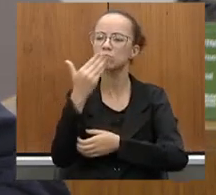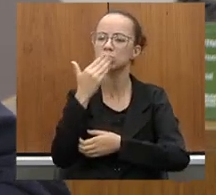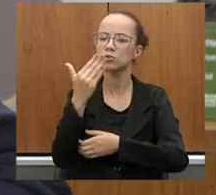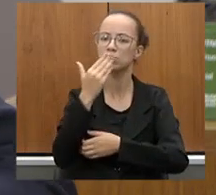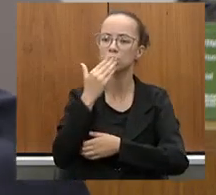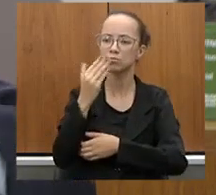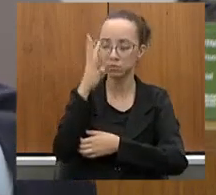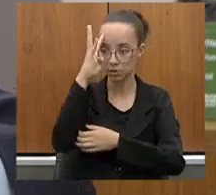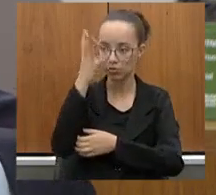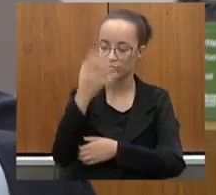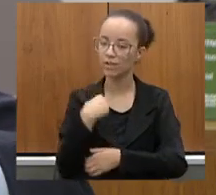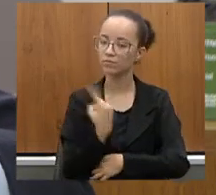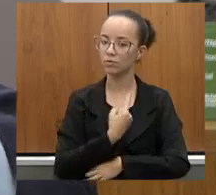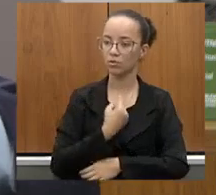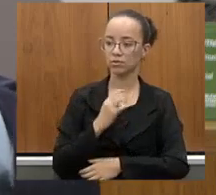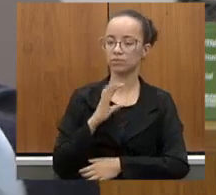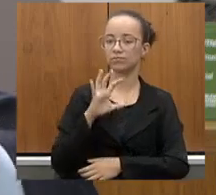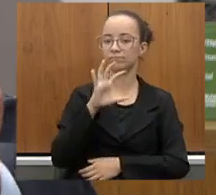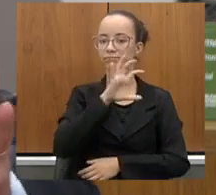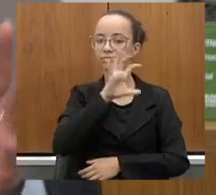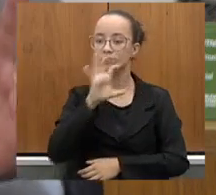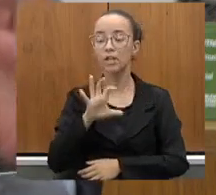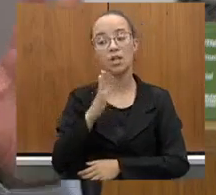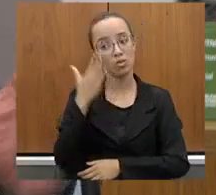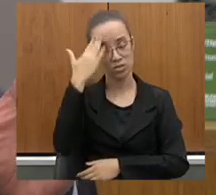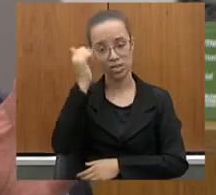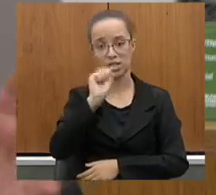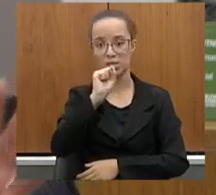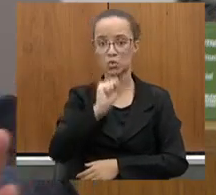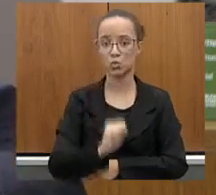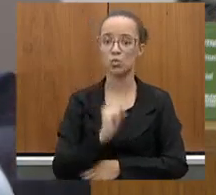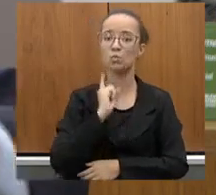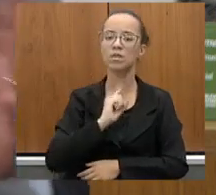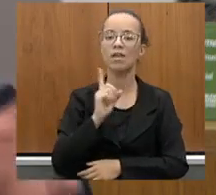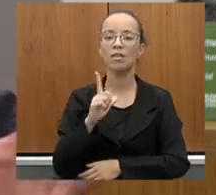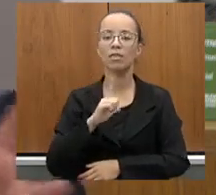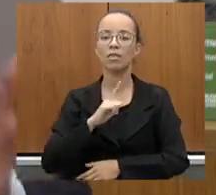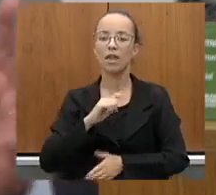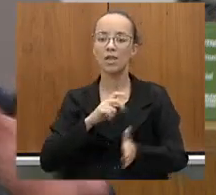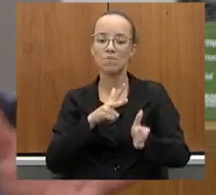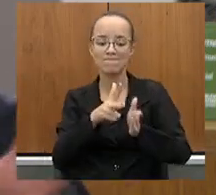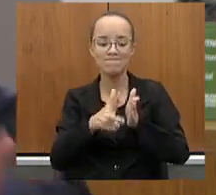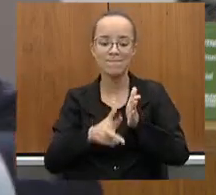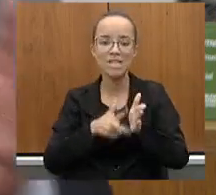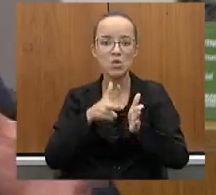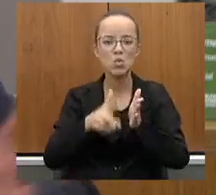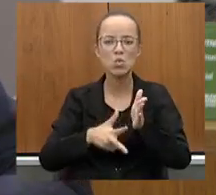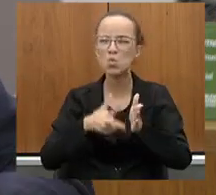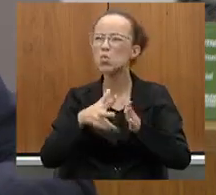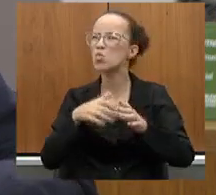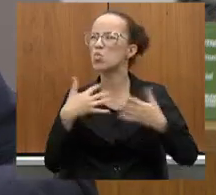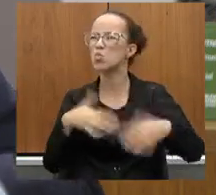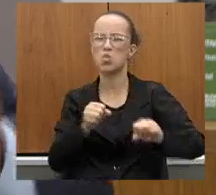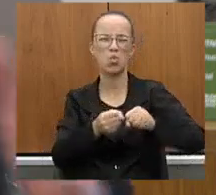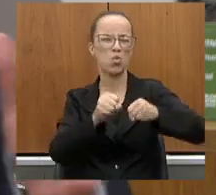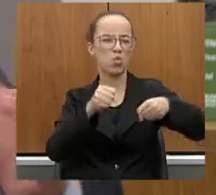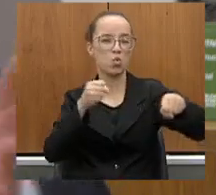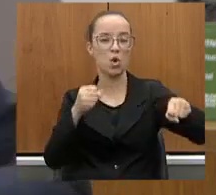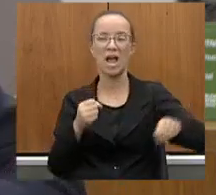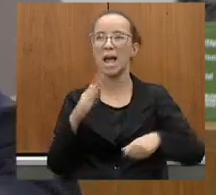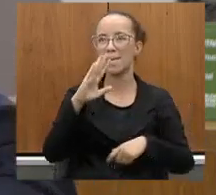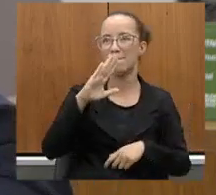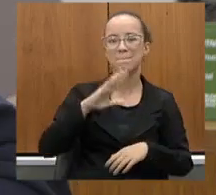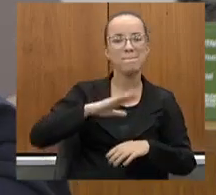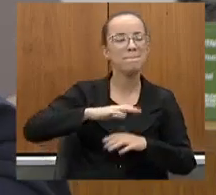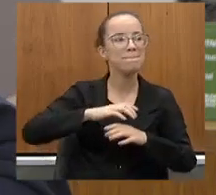região. Sabemos que o nosso sul de Minas tem uma malha rodoviária muito alta, muito grande, extensa, a maior do